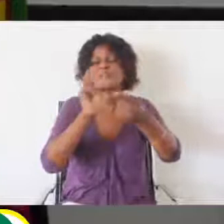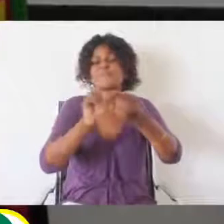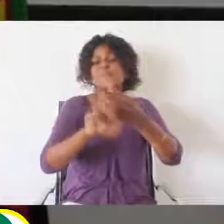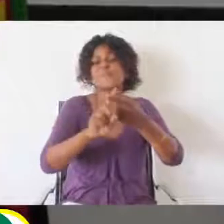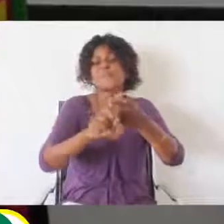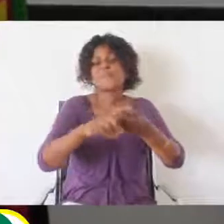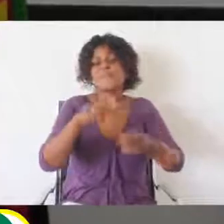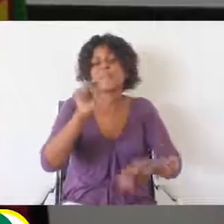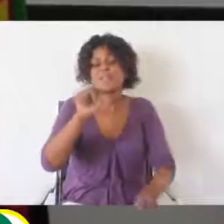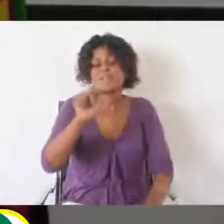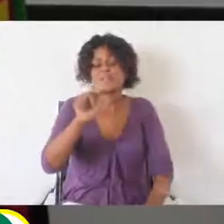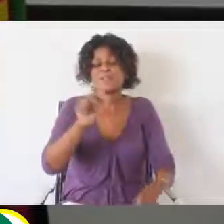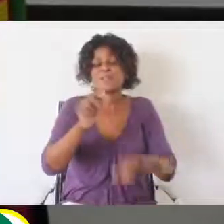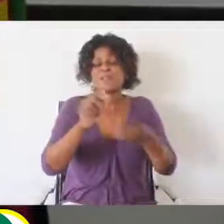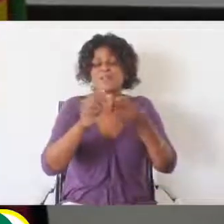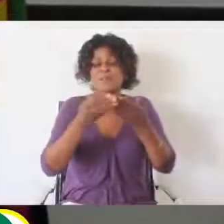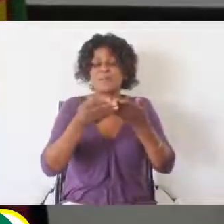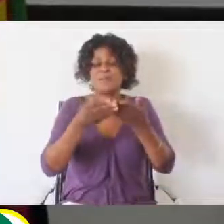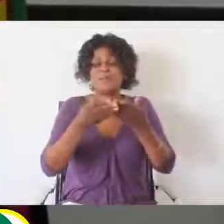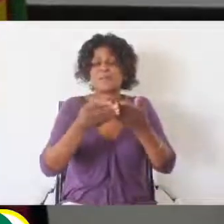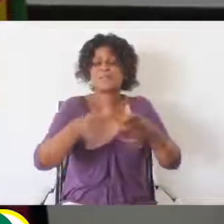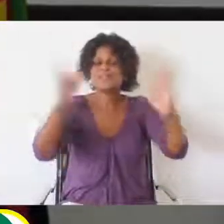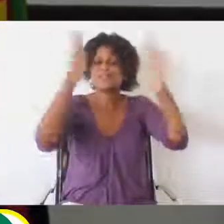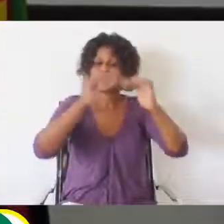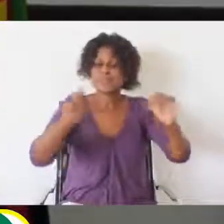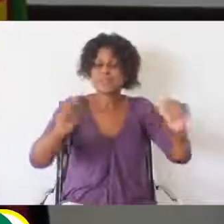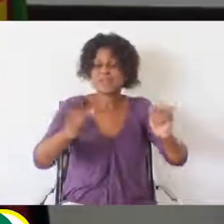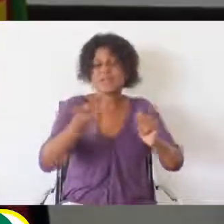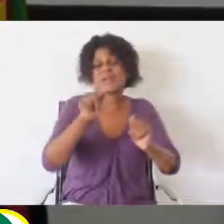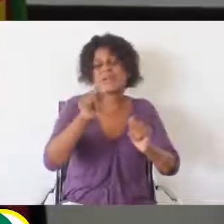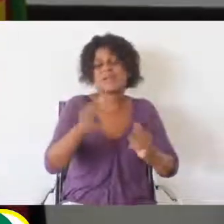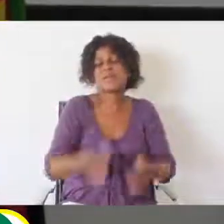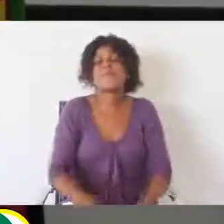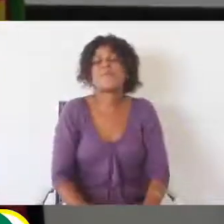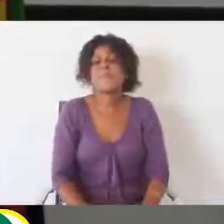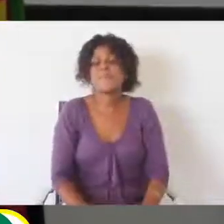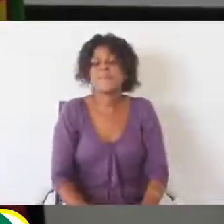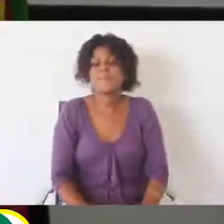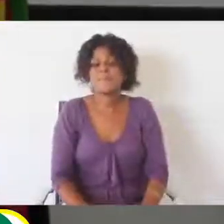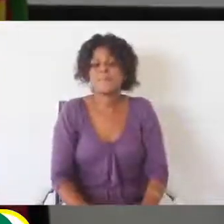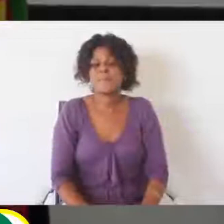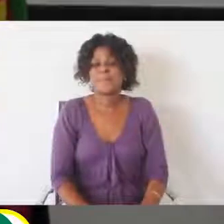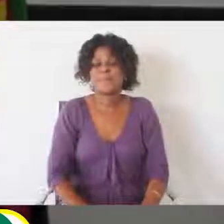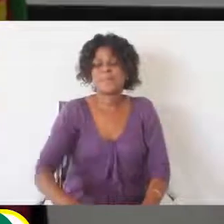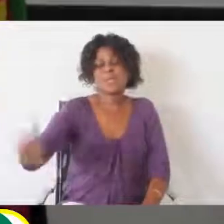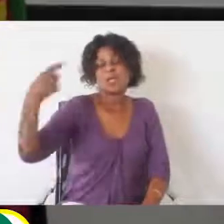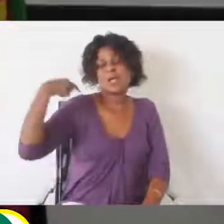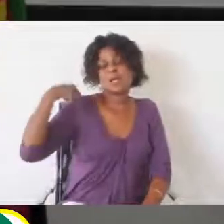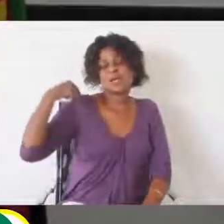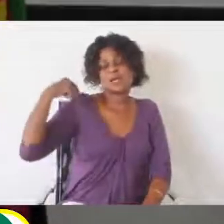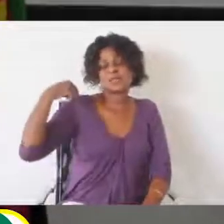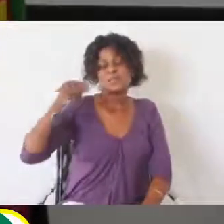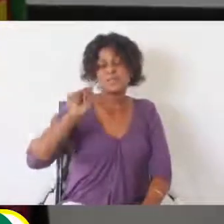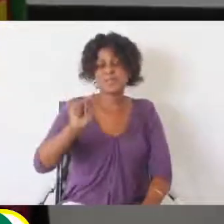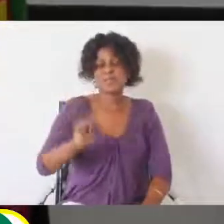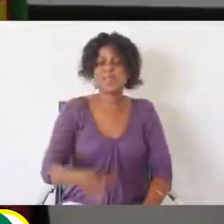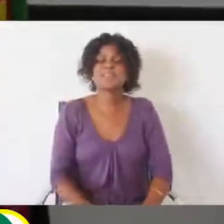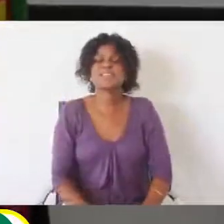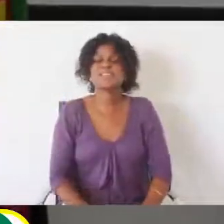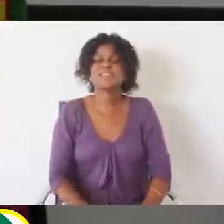reflete-se de particular importância, pois as batas não são apenas um